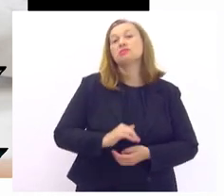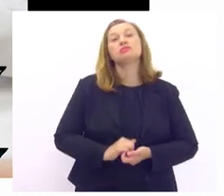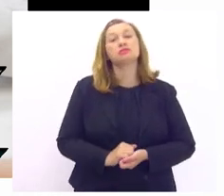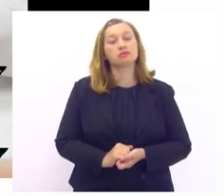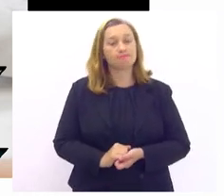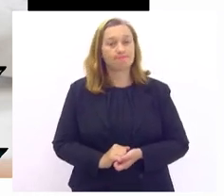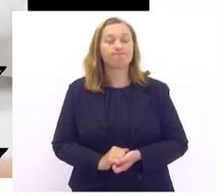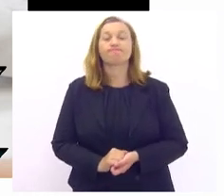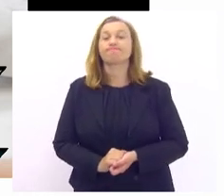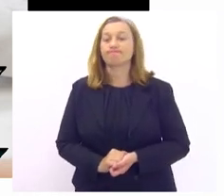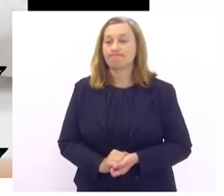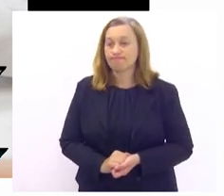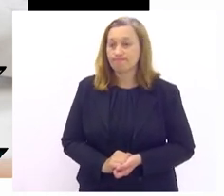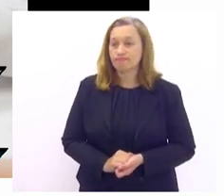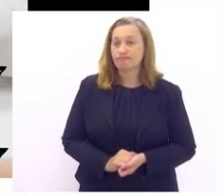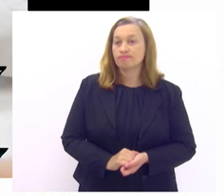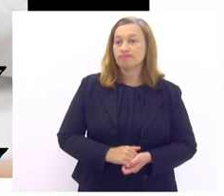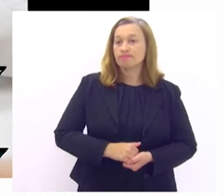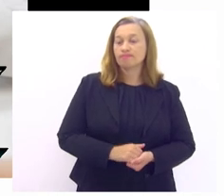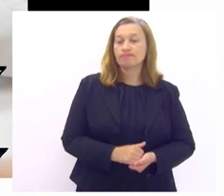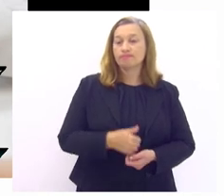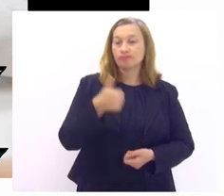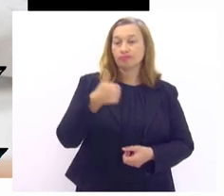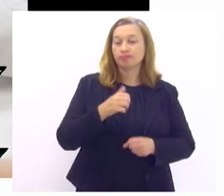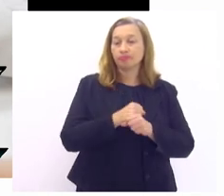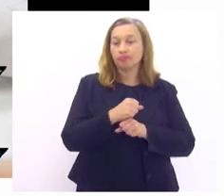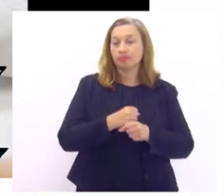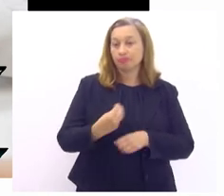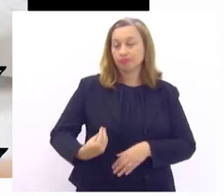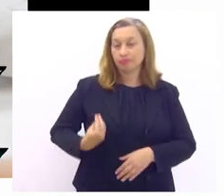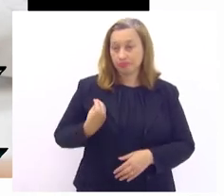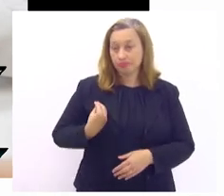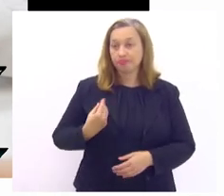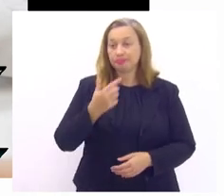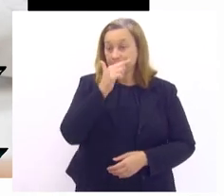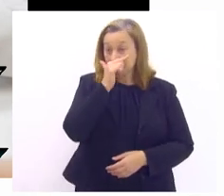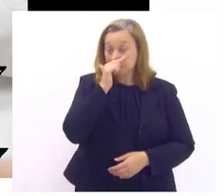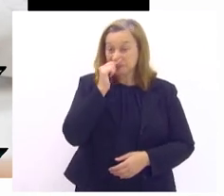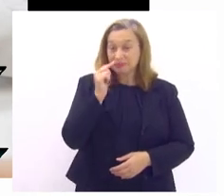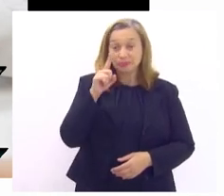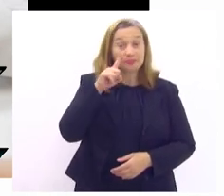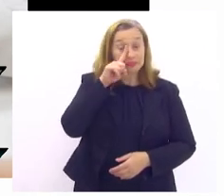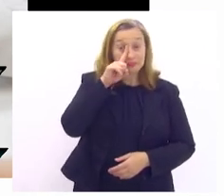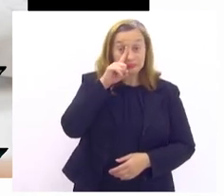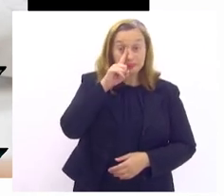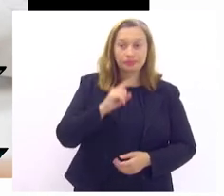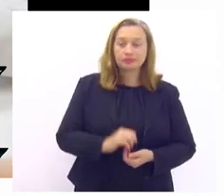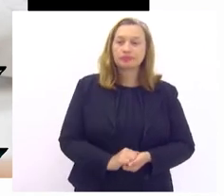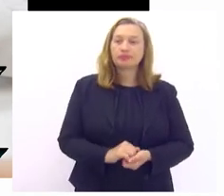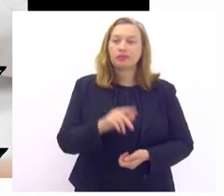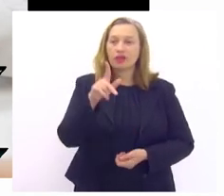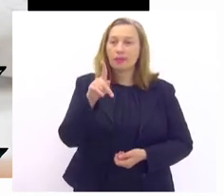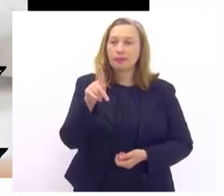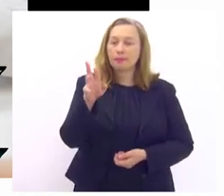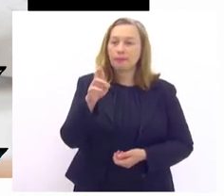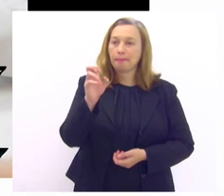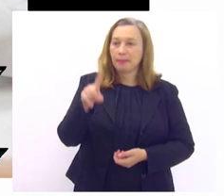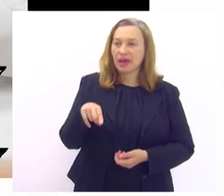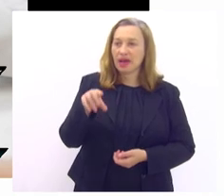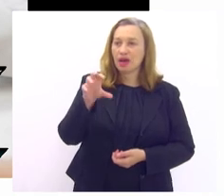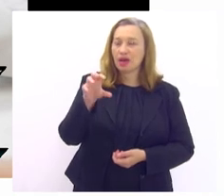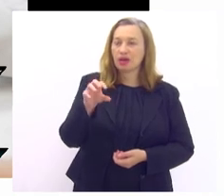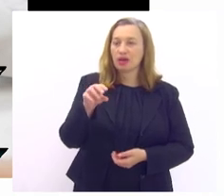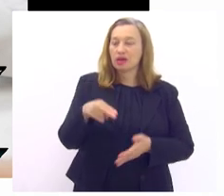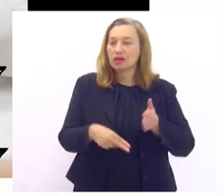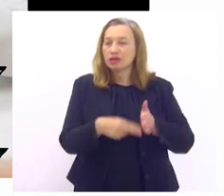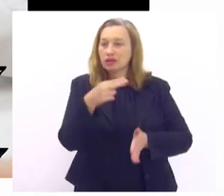aumentado no primeiro primeiro ano de vida né esse risco perioperatório dele é também muito